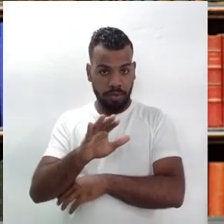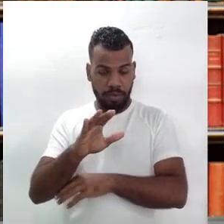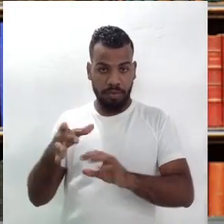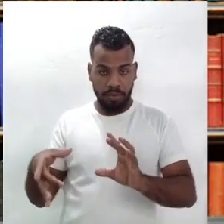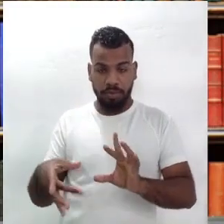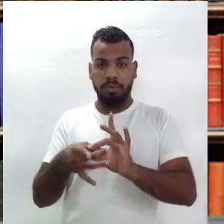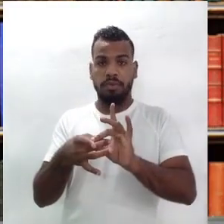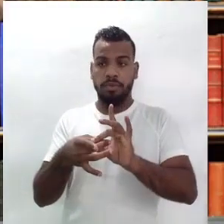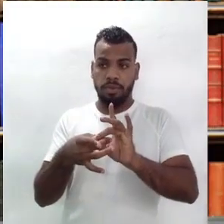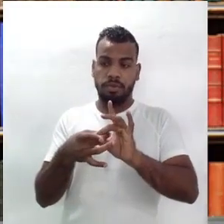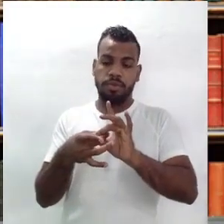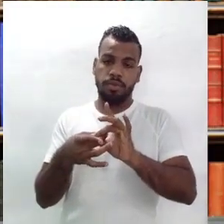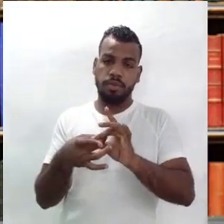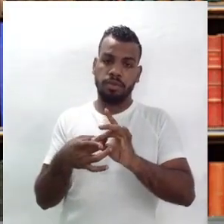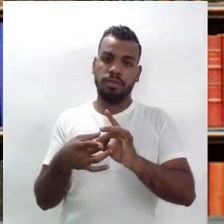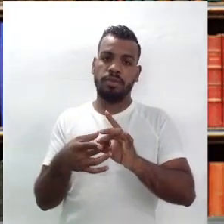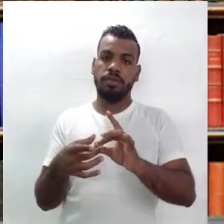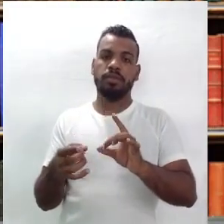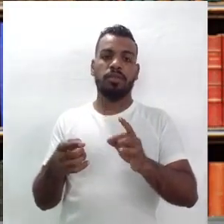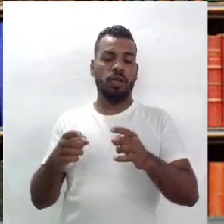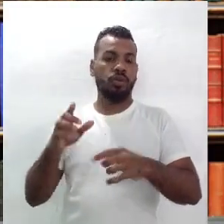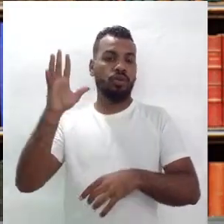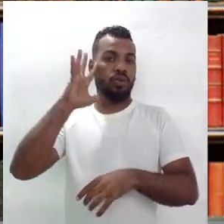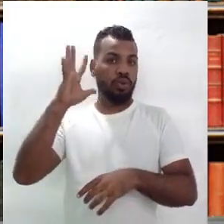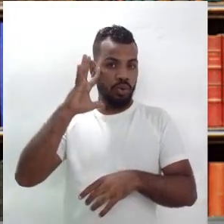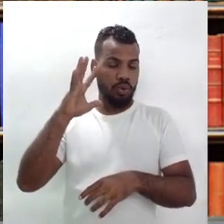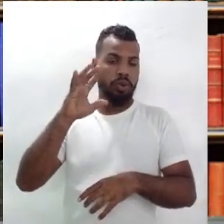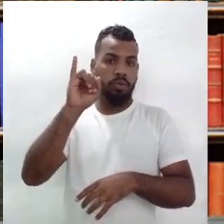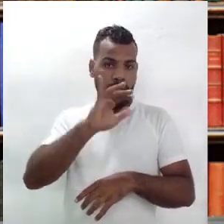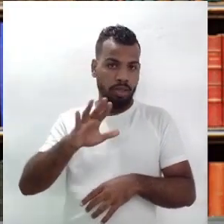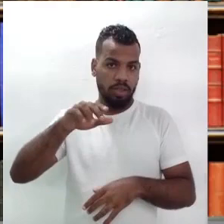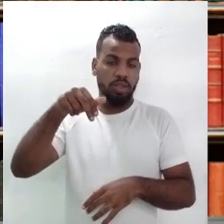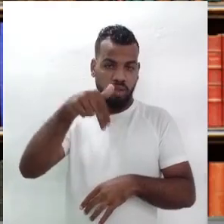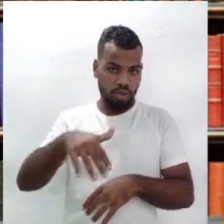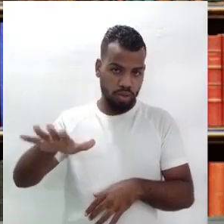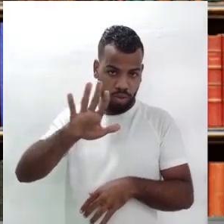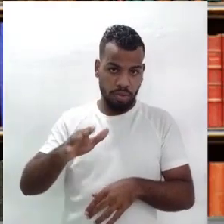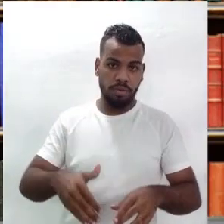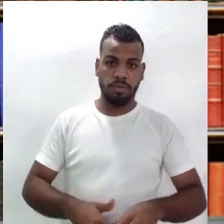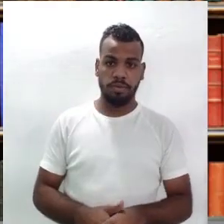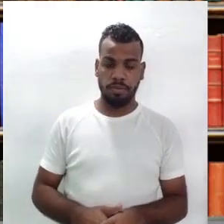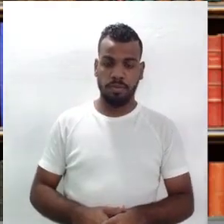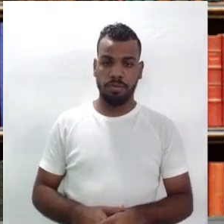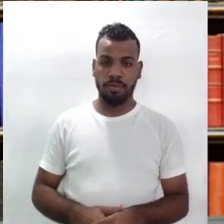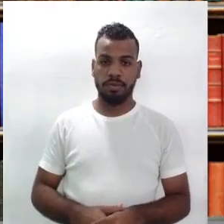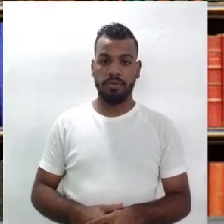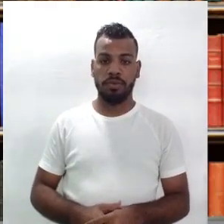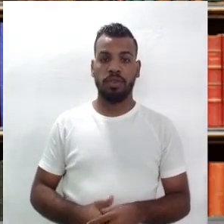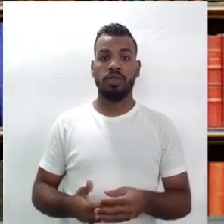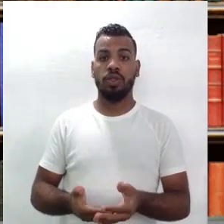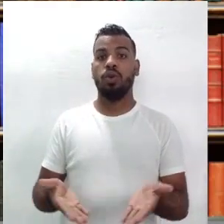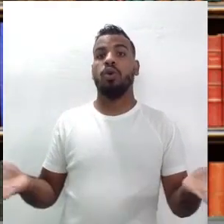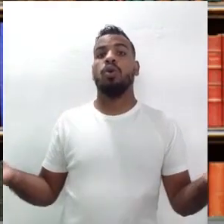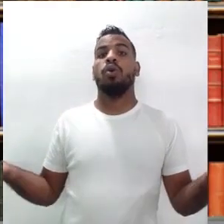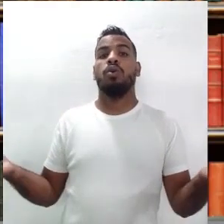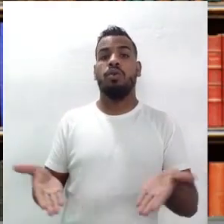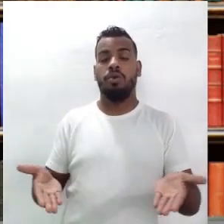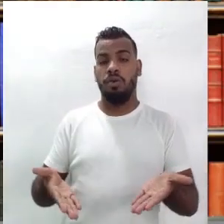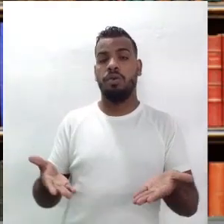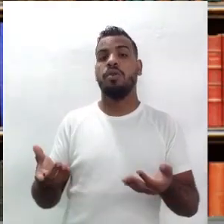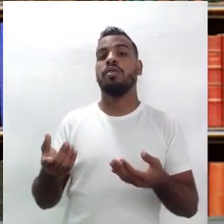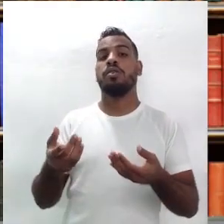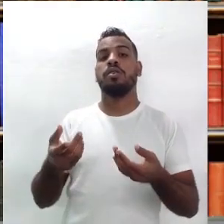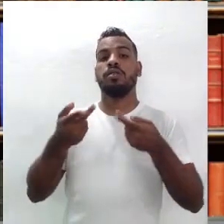oníricas, relacionadas ao sonho imaginário nordestino. Então, a partir daí, ele dá uma retomada e hoje, eu posso dizer que Gilvão